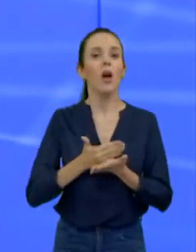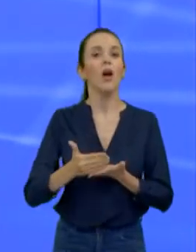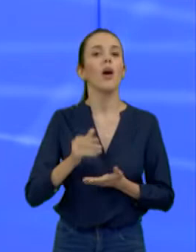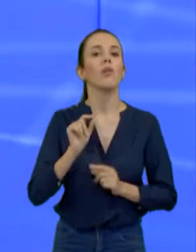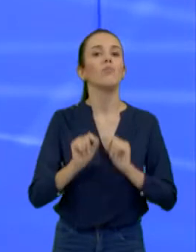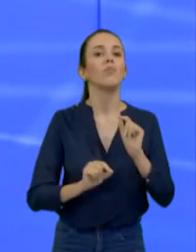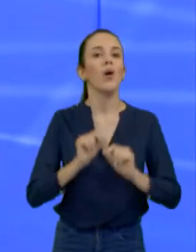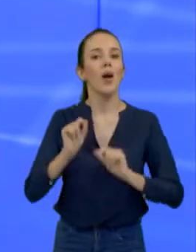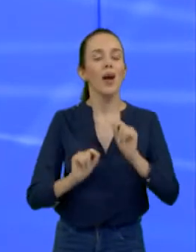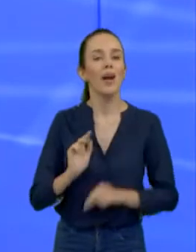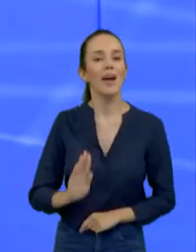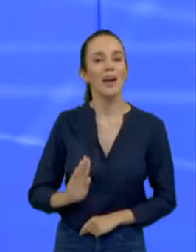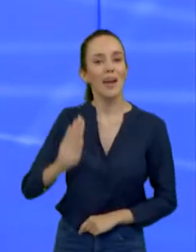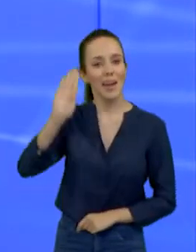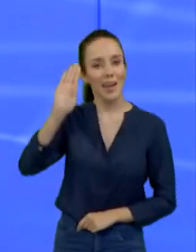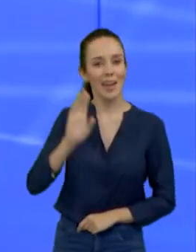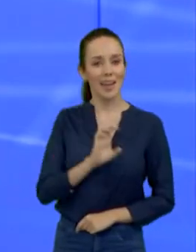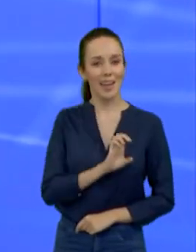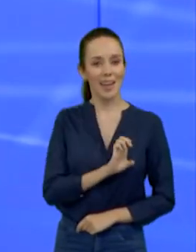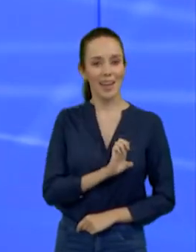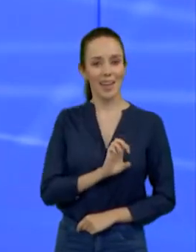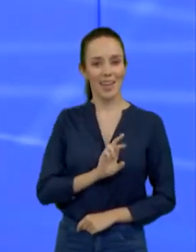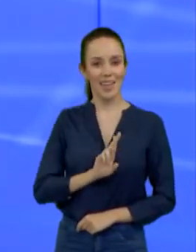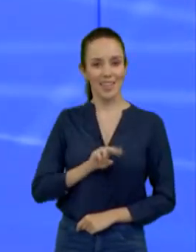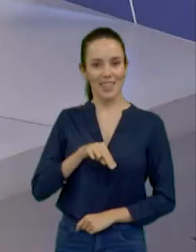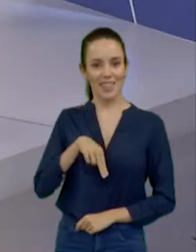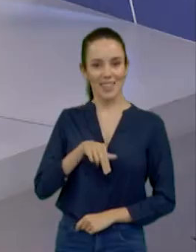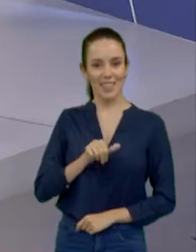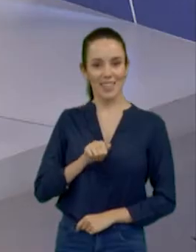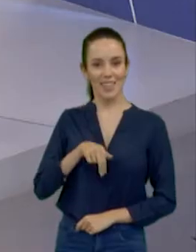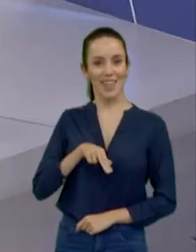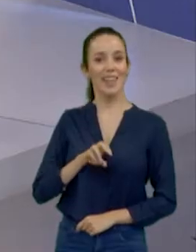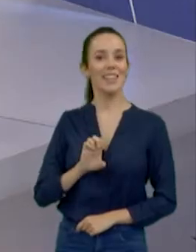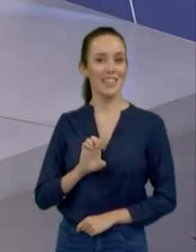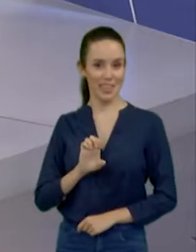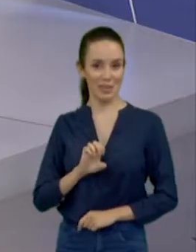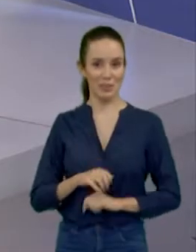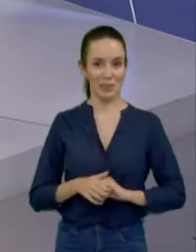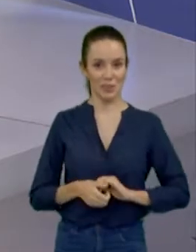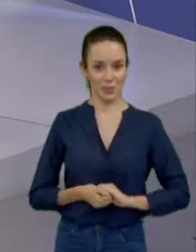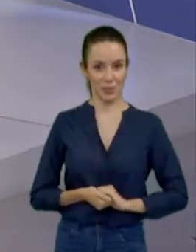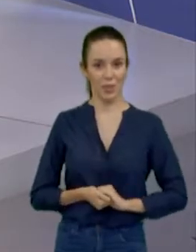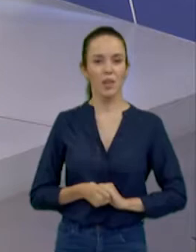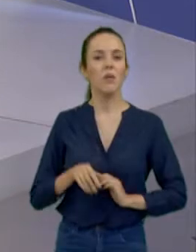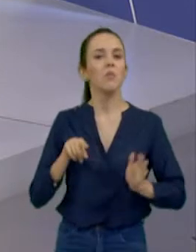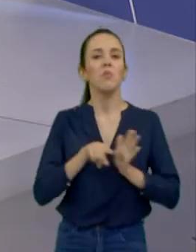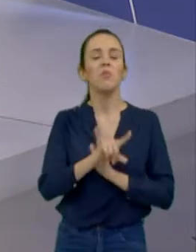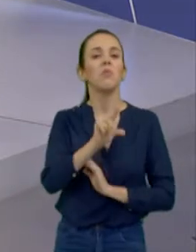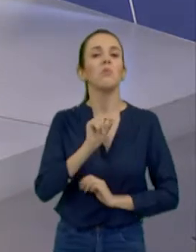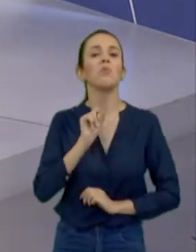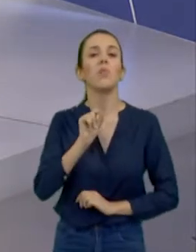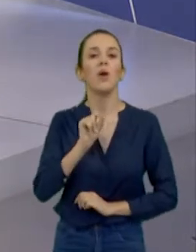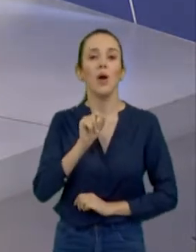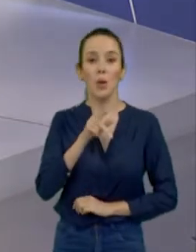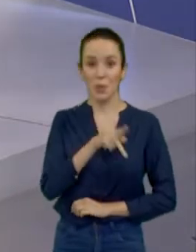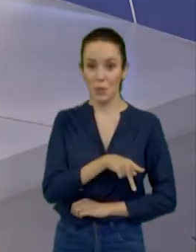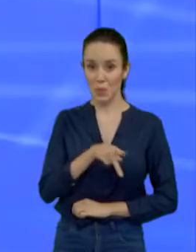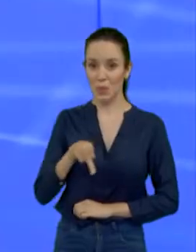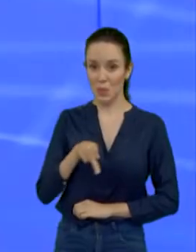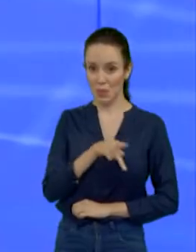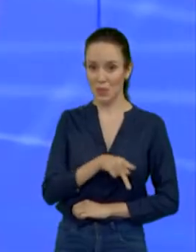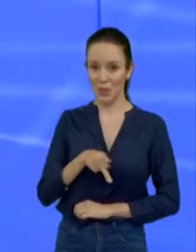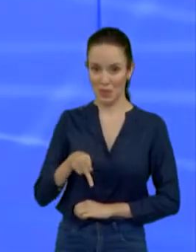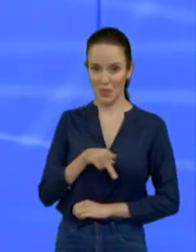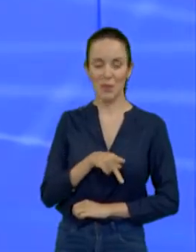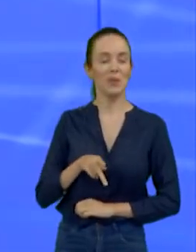perguntando nesse bloco é o candidato Hernani Primaz do PSC. Para quem vai a pergunta, candidato? Professor Gleidson. Professor Gleidson, peço que os dois, por